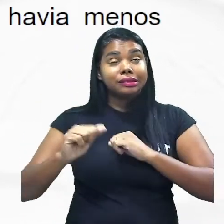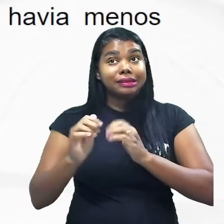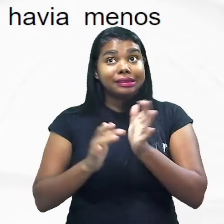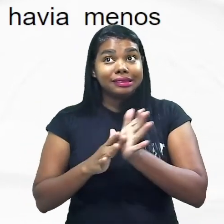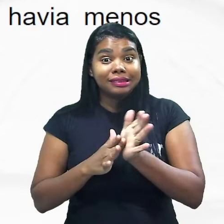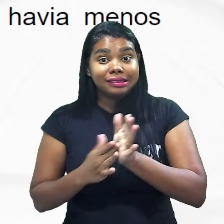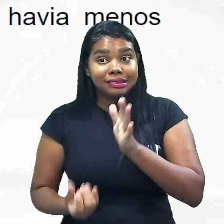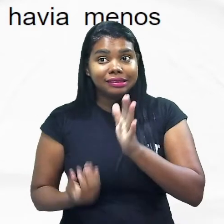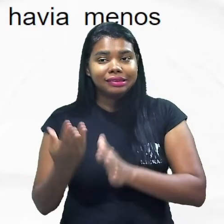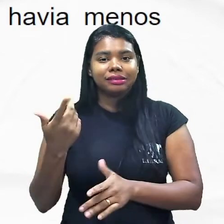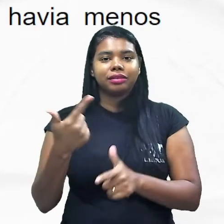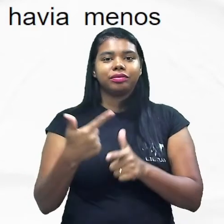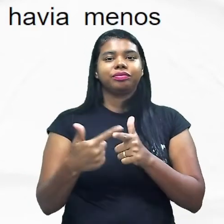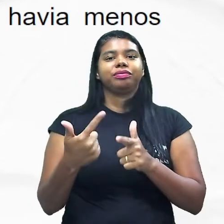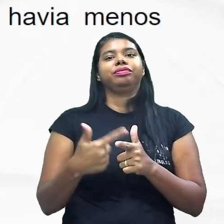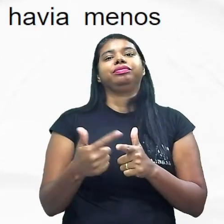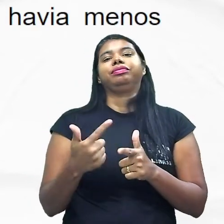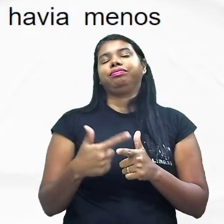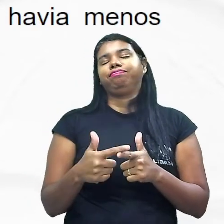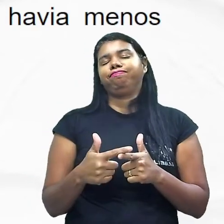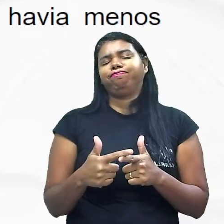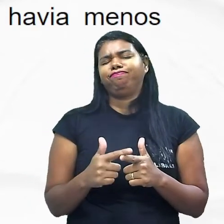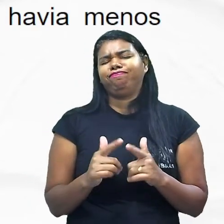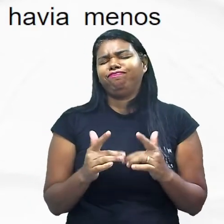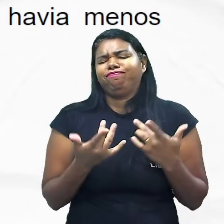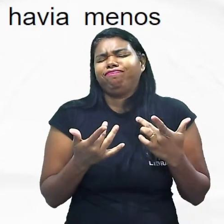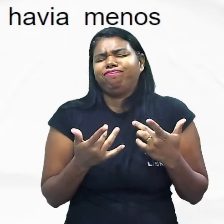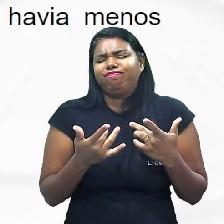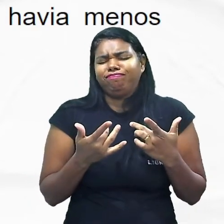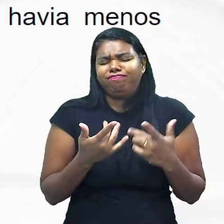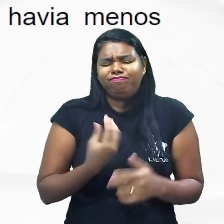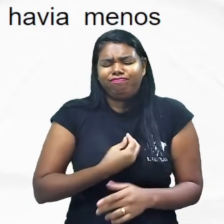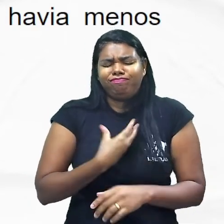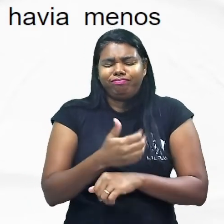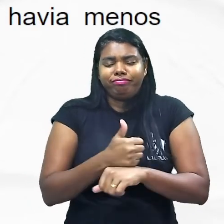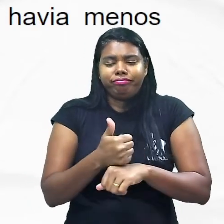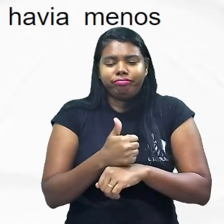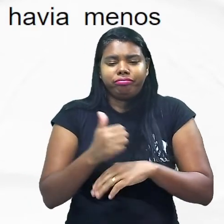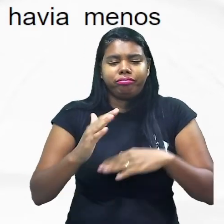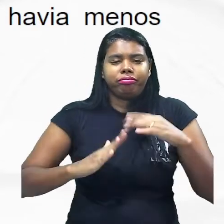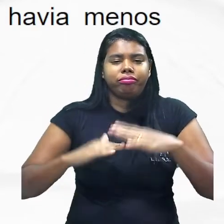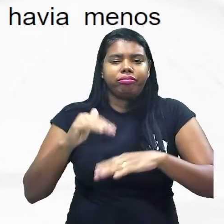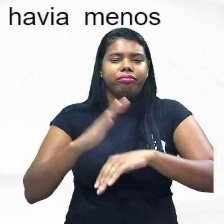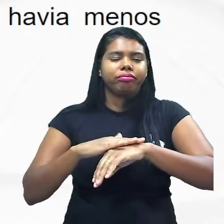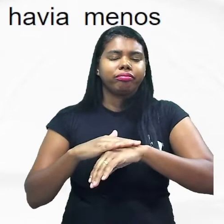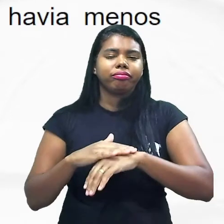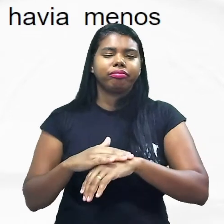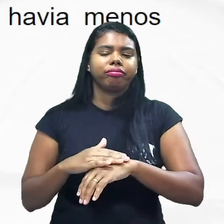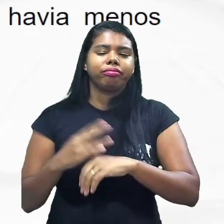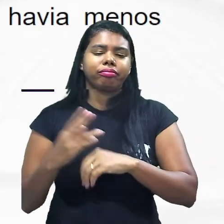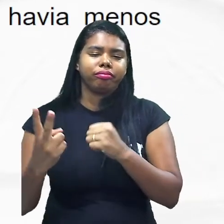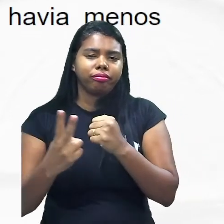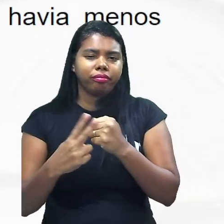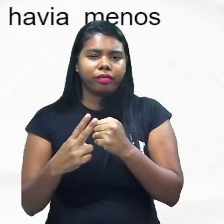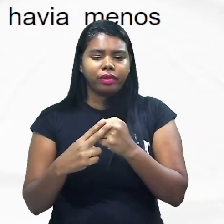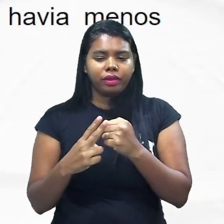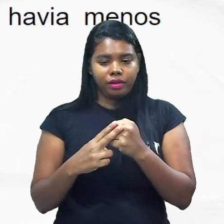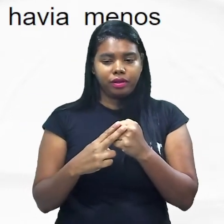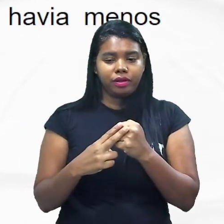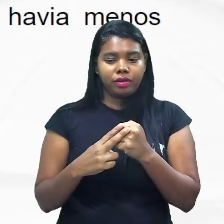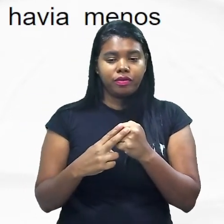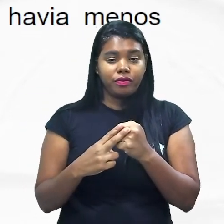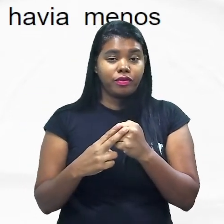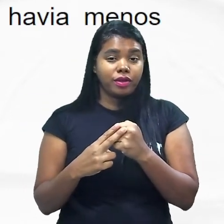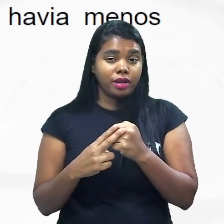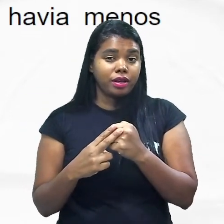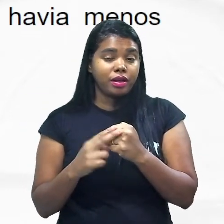problemas são a insatisfação com a vida profissional são ele usou o verbo no plural só que ele tem que concordar com o núcleo do